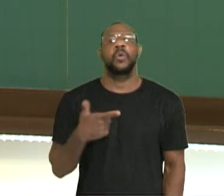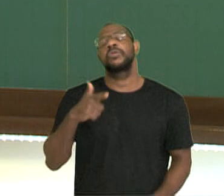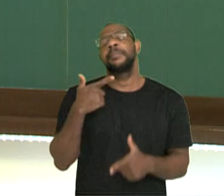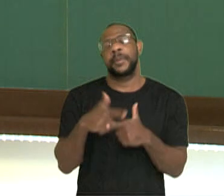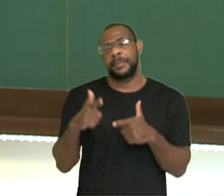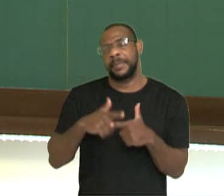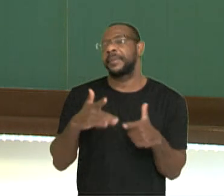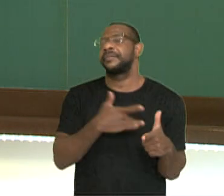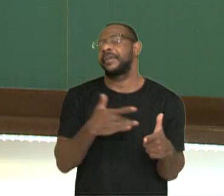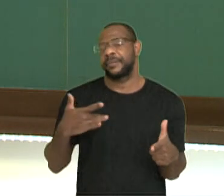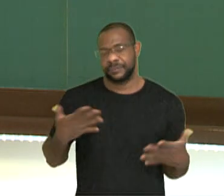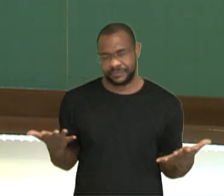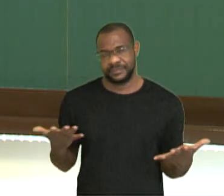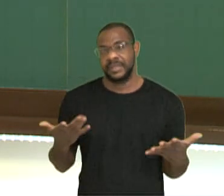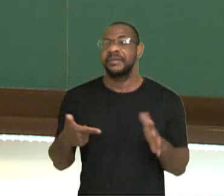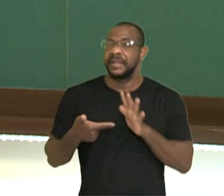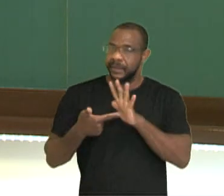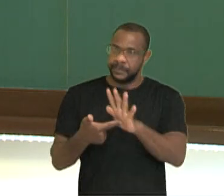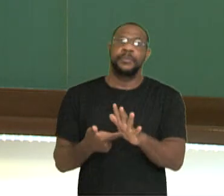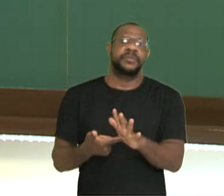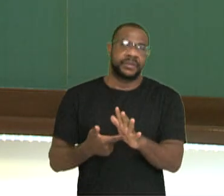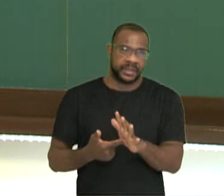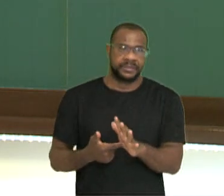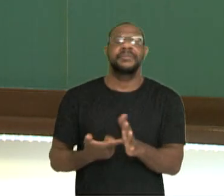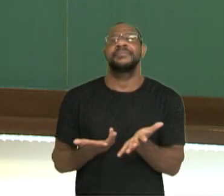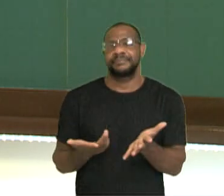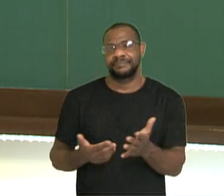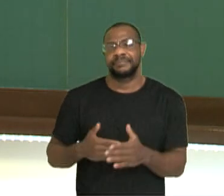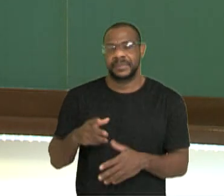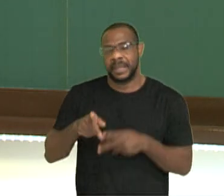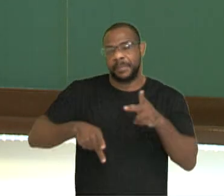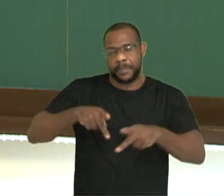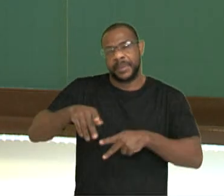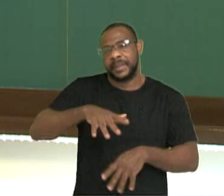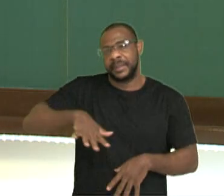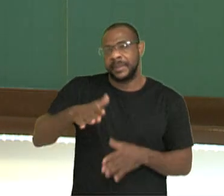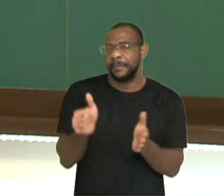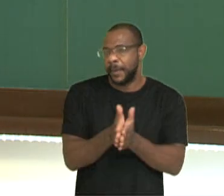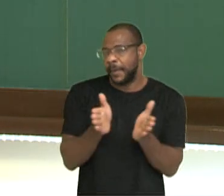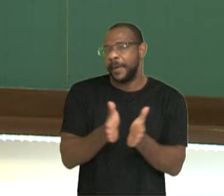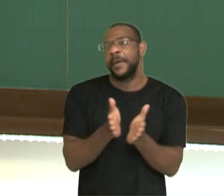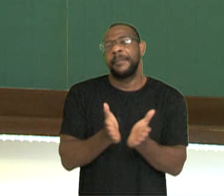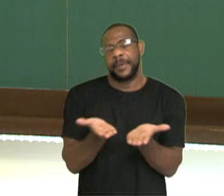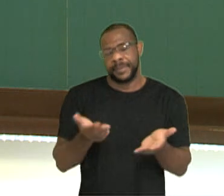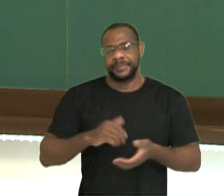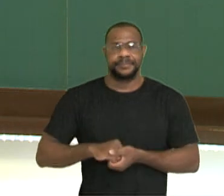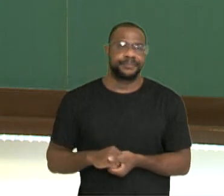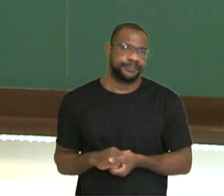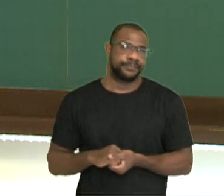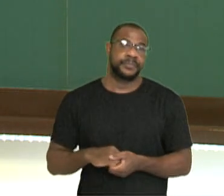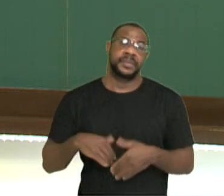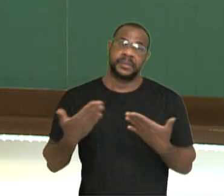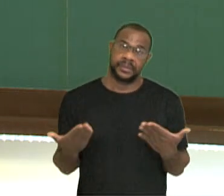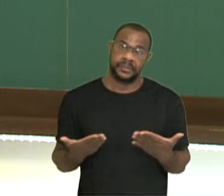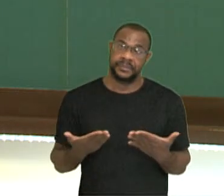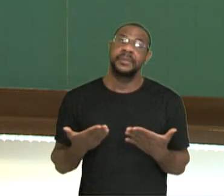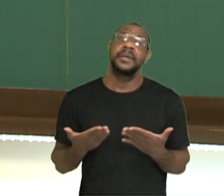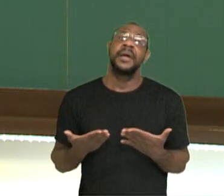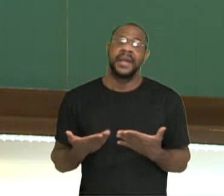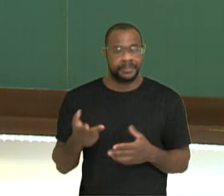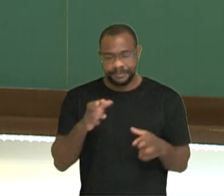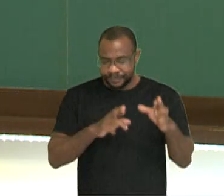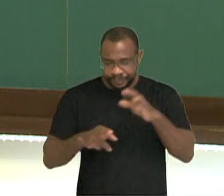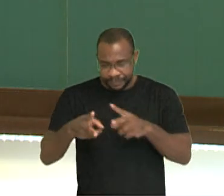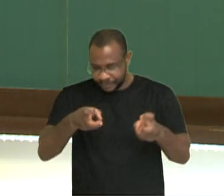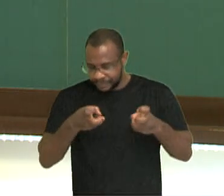problemas e que vão ser apresentados na população aí que é considerada pobre. Então uma análise bem importante,